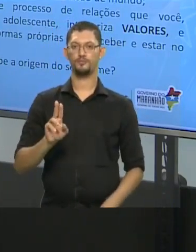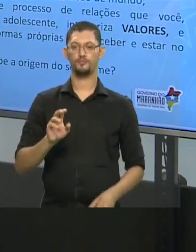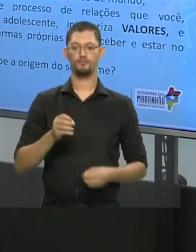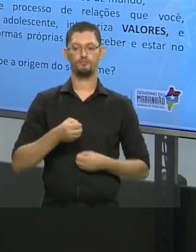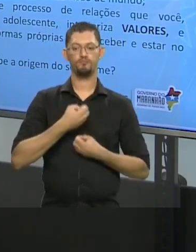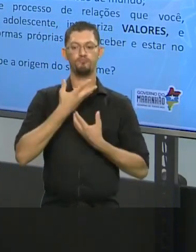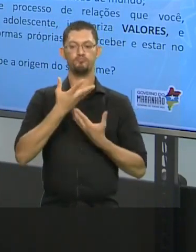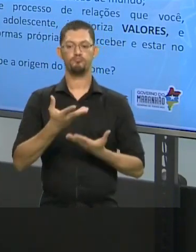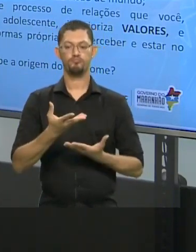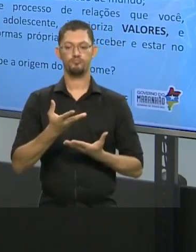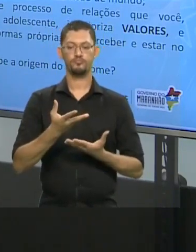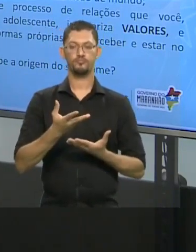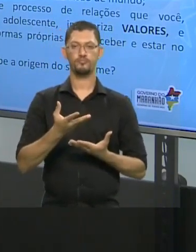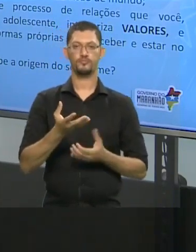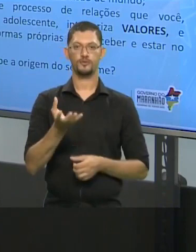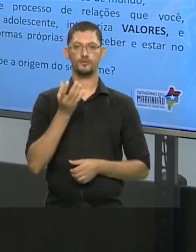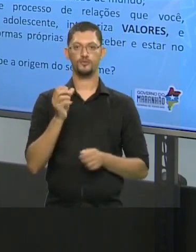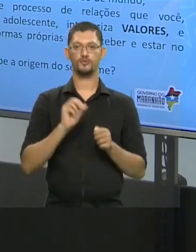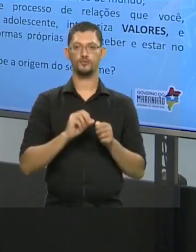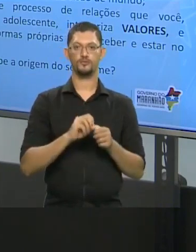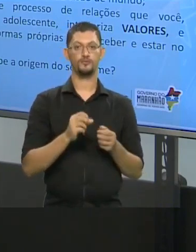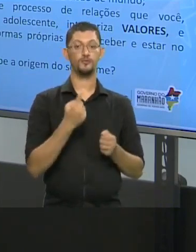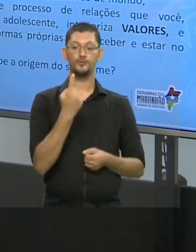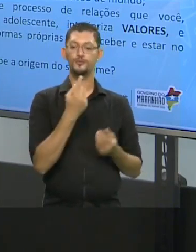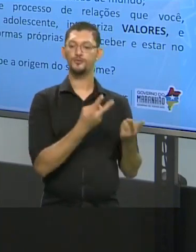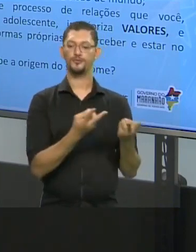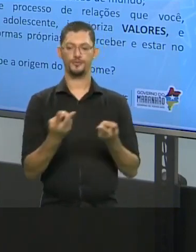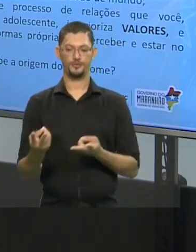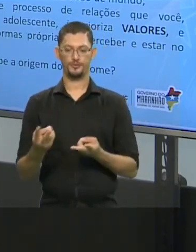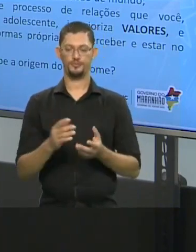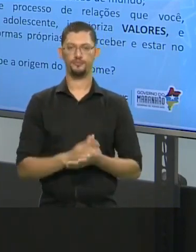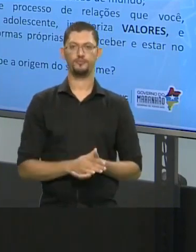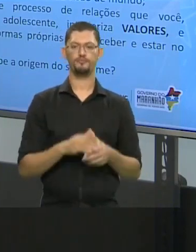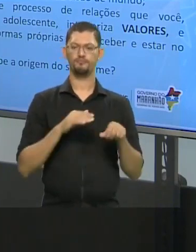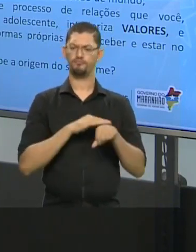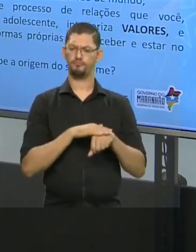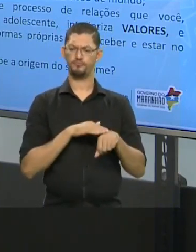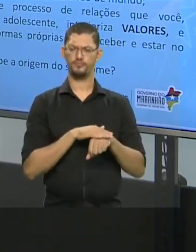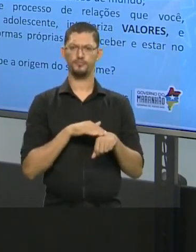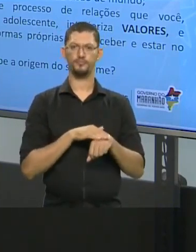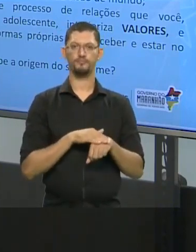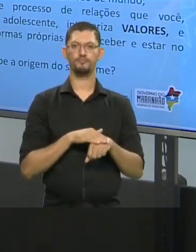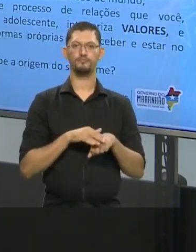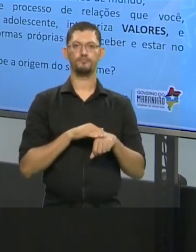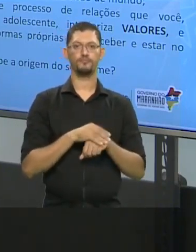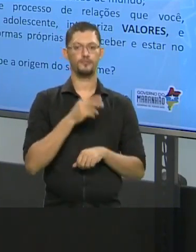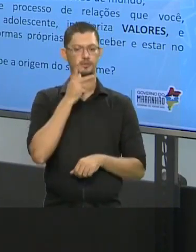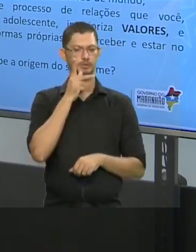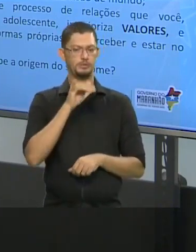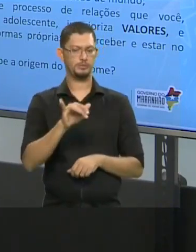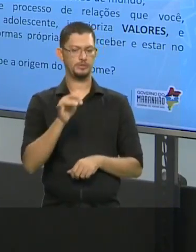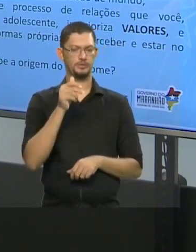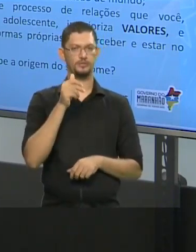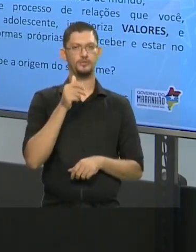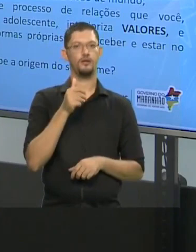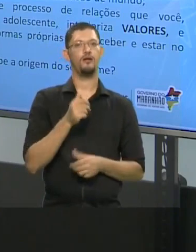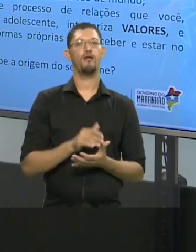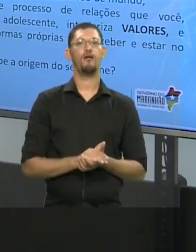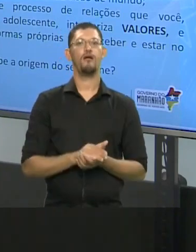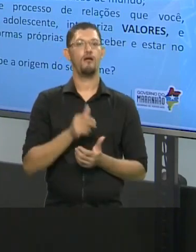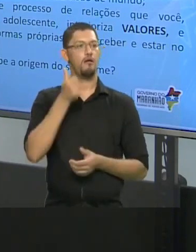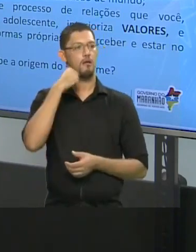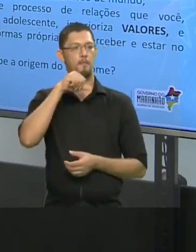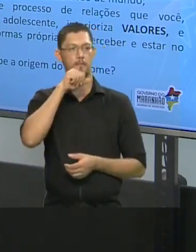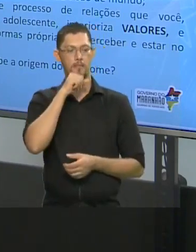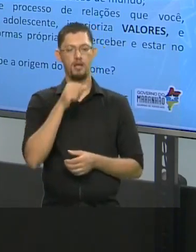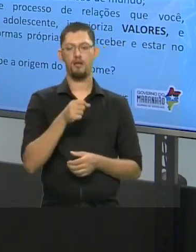expressa. Eu quero fazer para vocês um convite. Conversem com os pais de vocês, ou com os avós, com